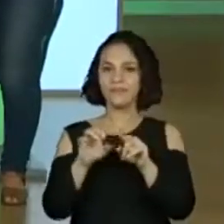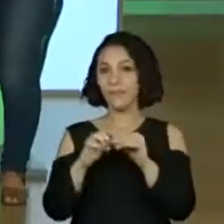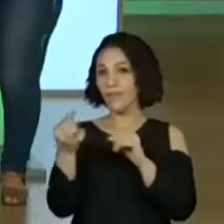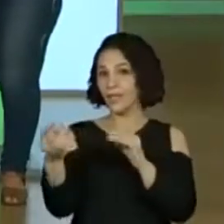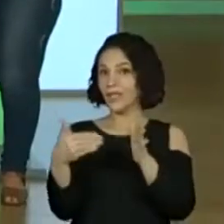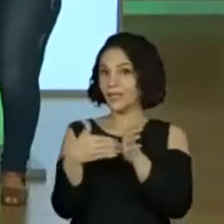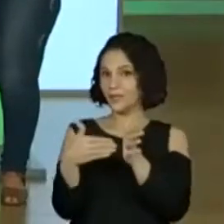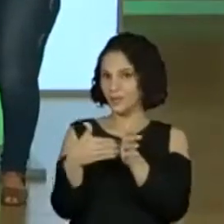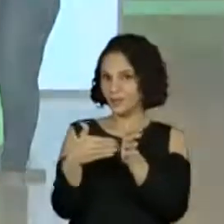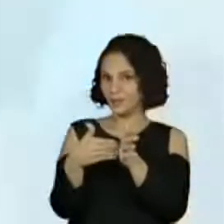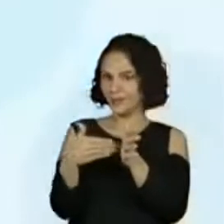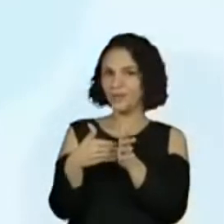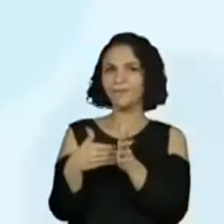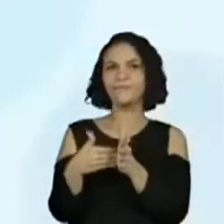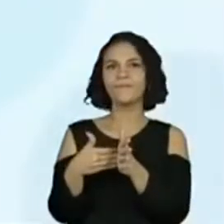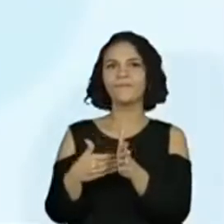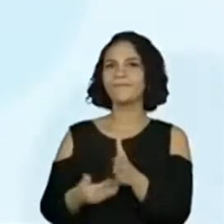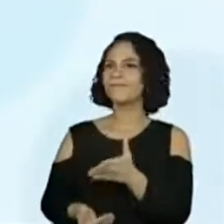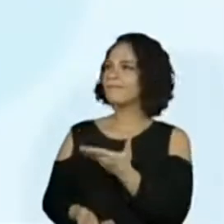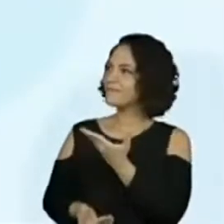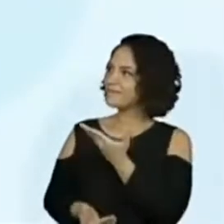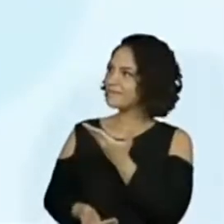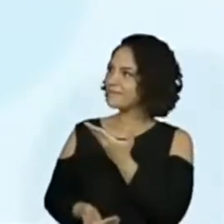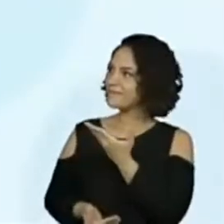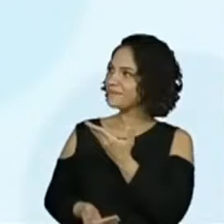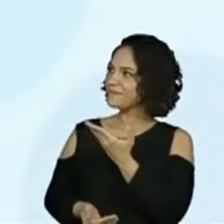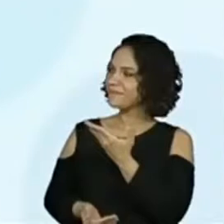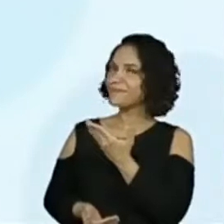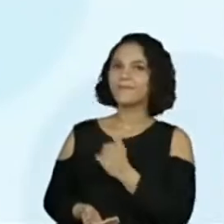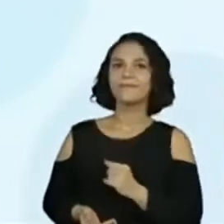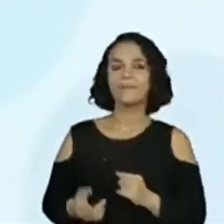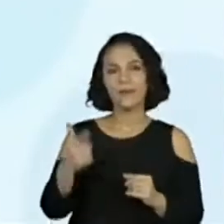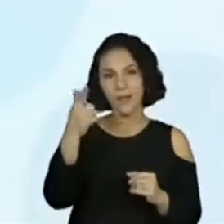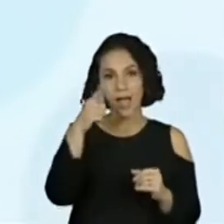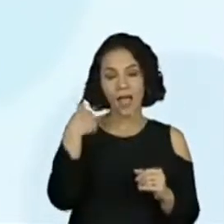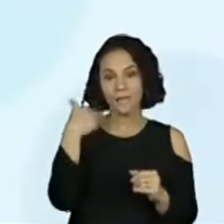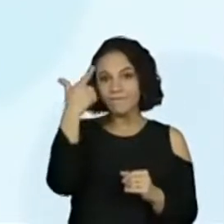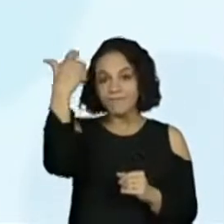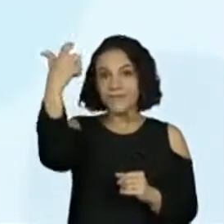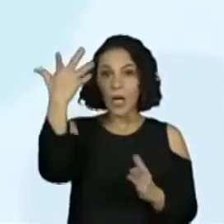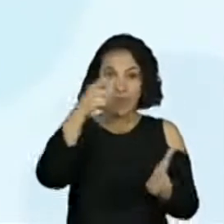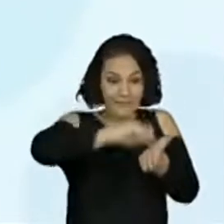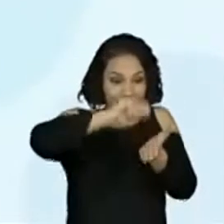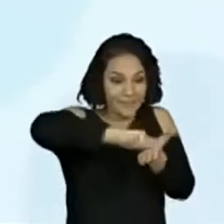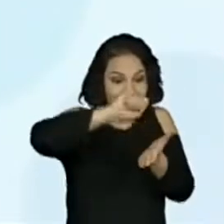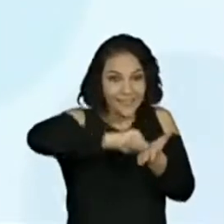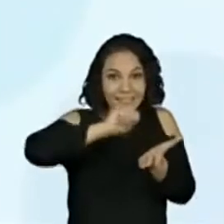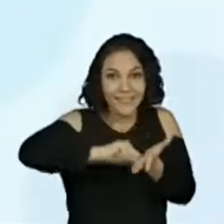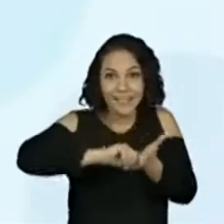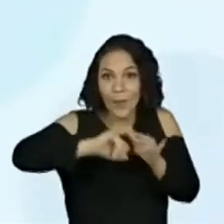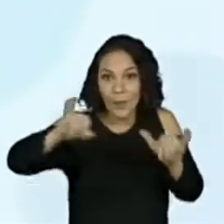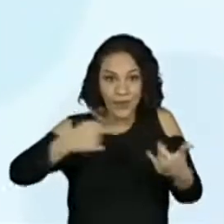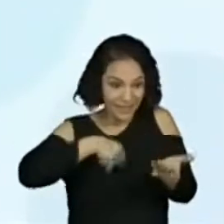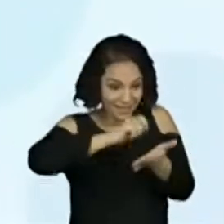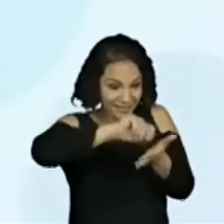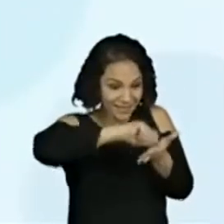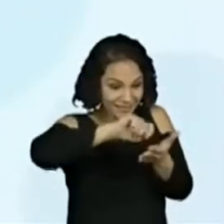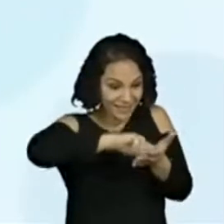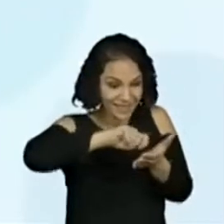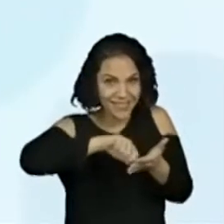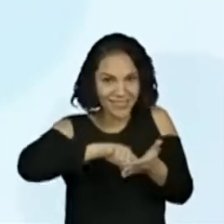quadrinho, ele colocando a sua ideia no papel. Registrou a ideia. Registrou a ideia.